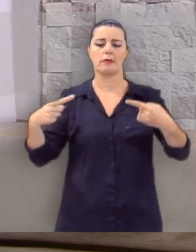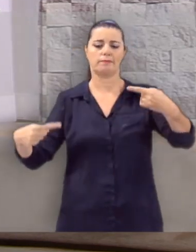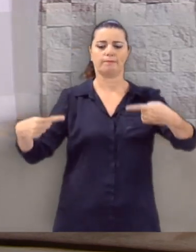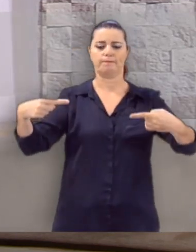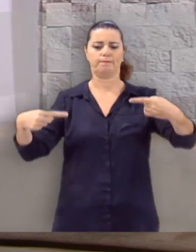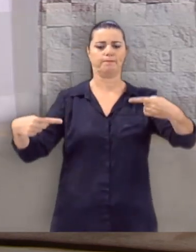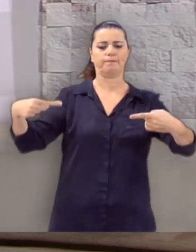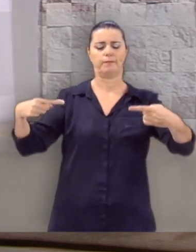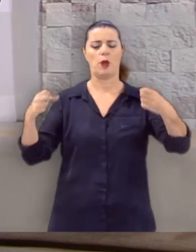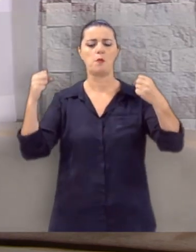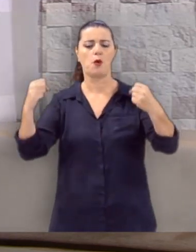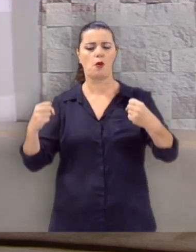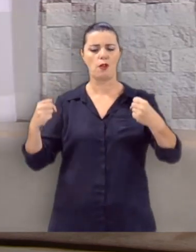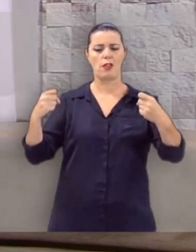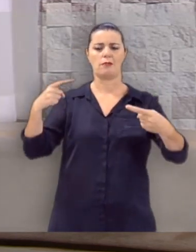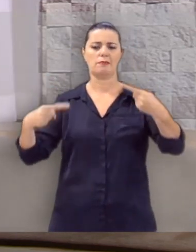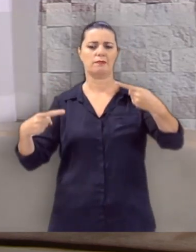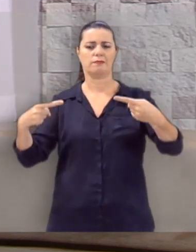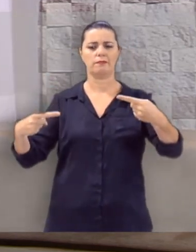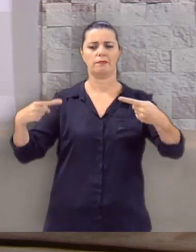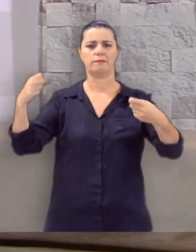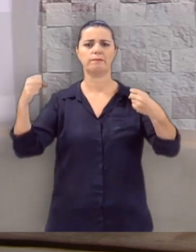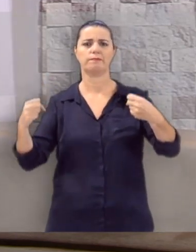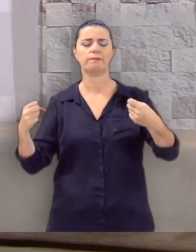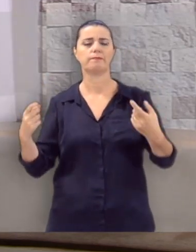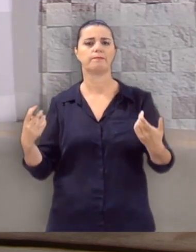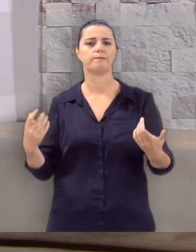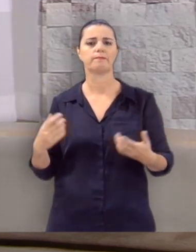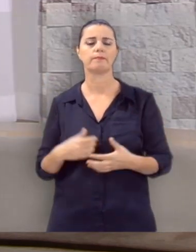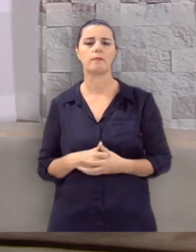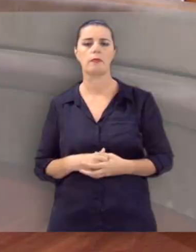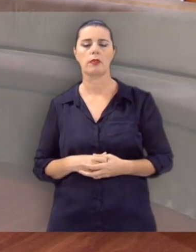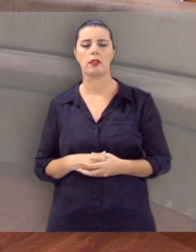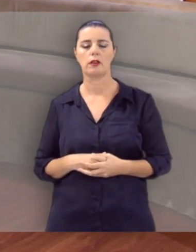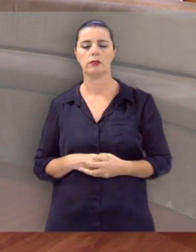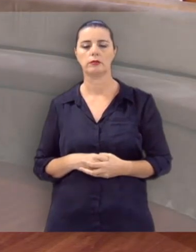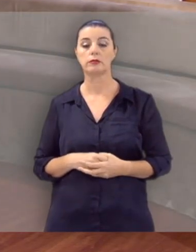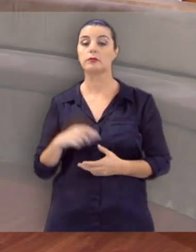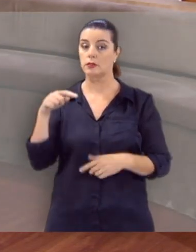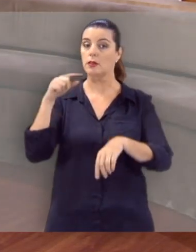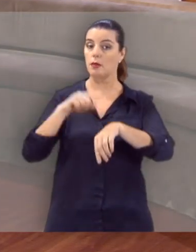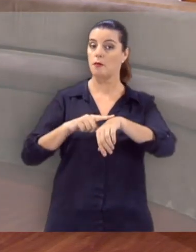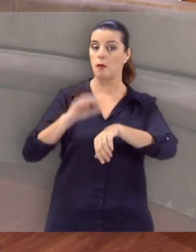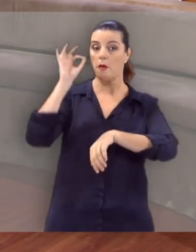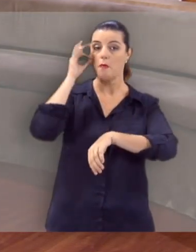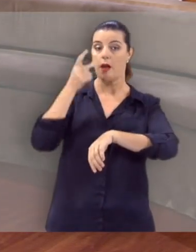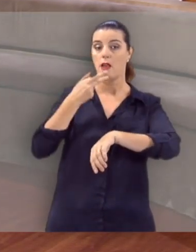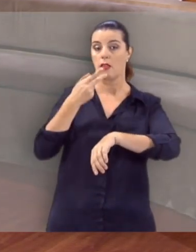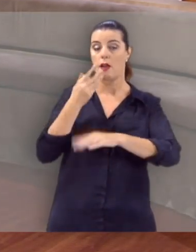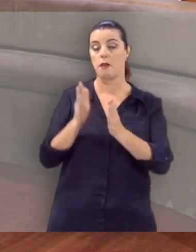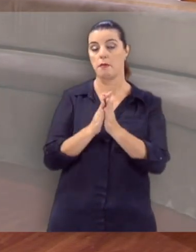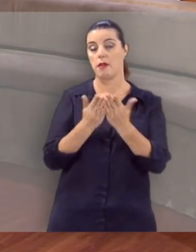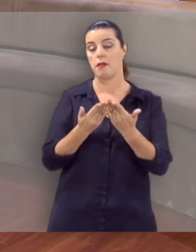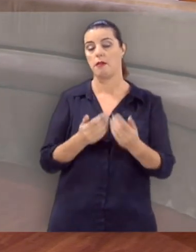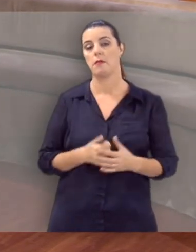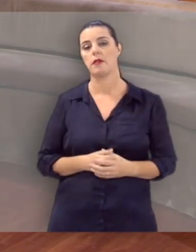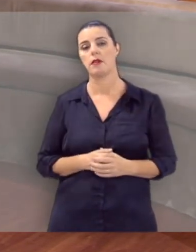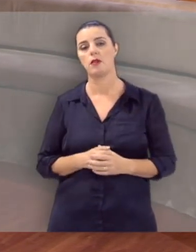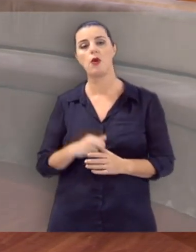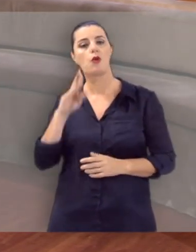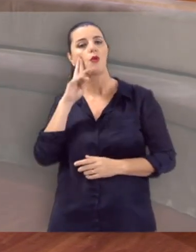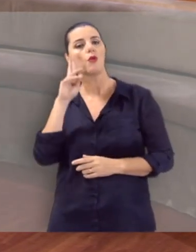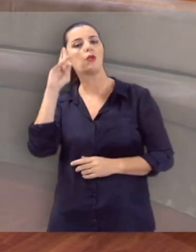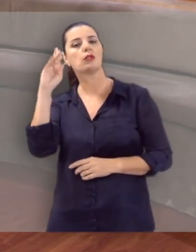Medindo força com força, poder com poder, destreza com destreza. Nesse momento, diz a Bíblia, que